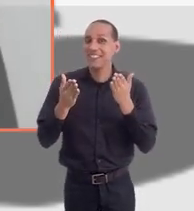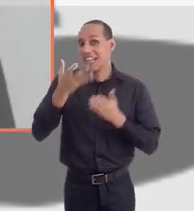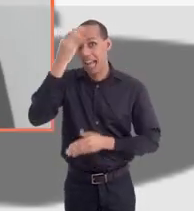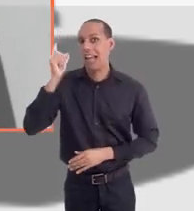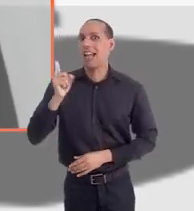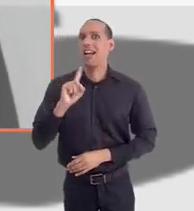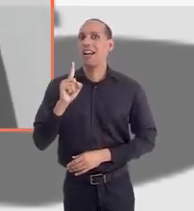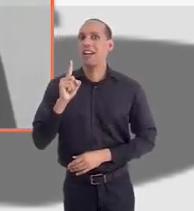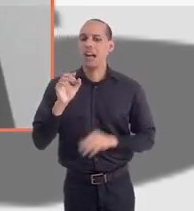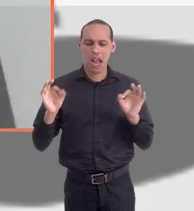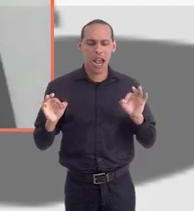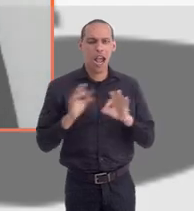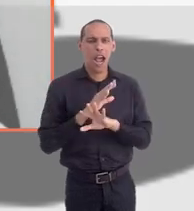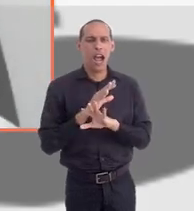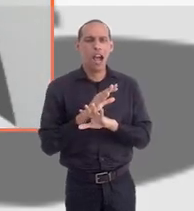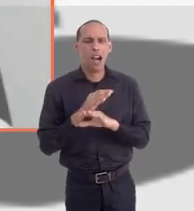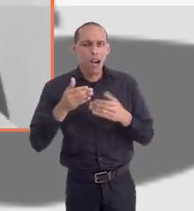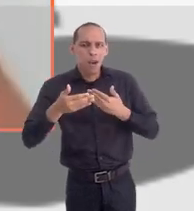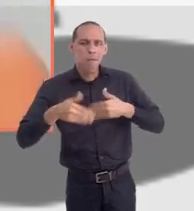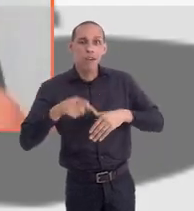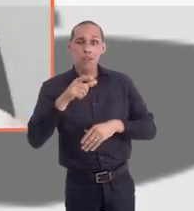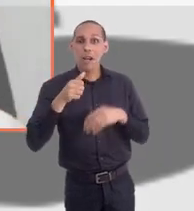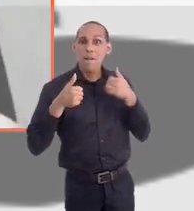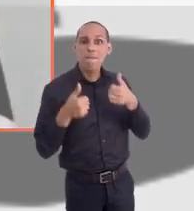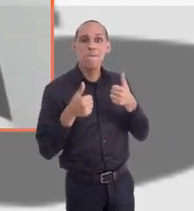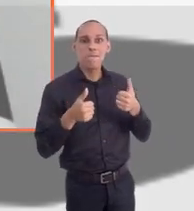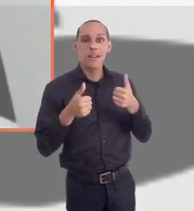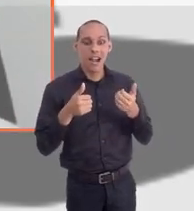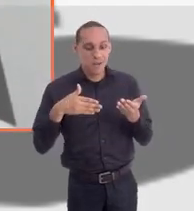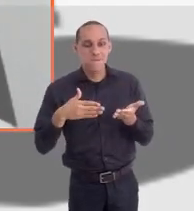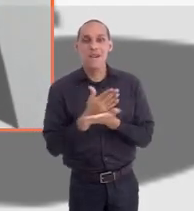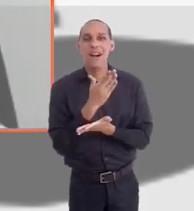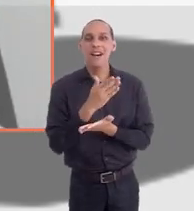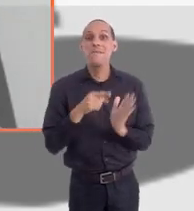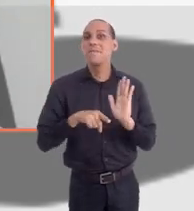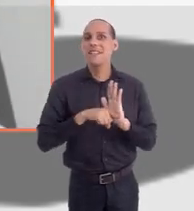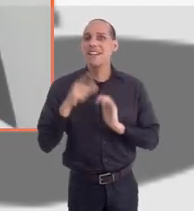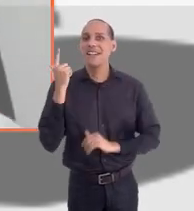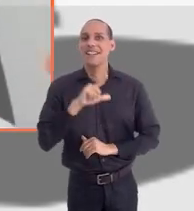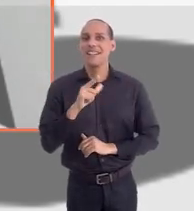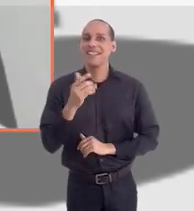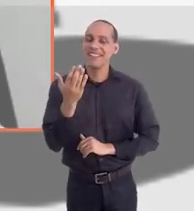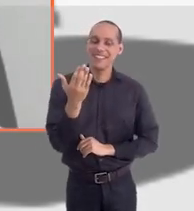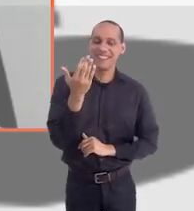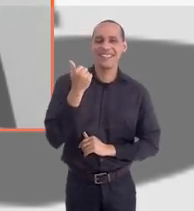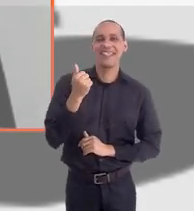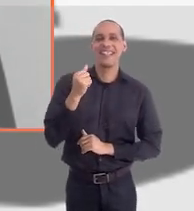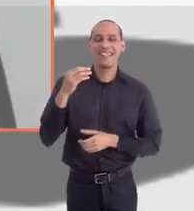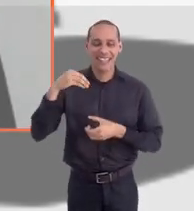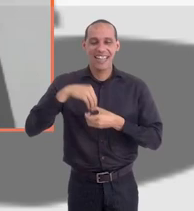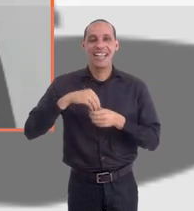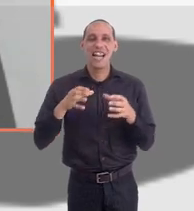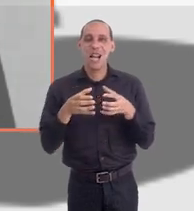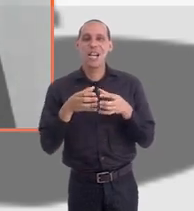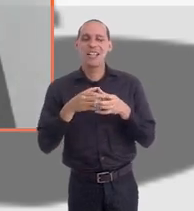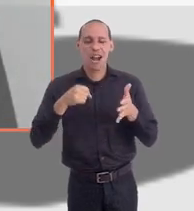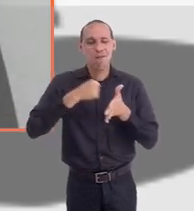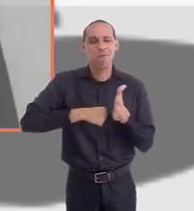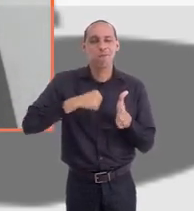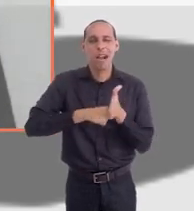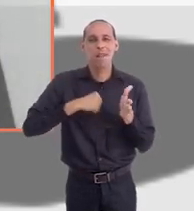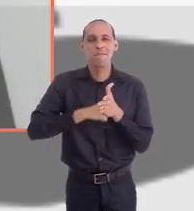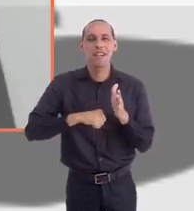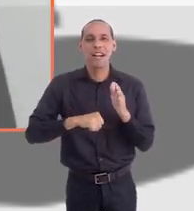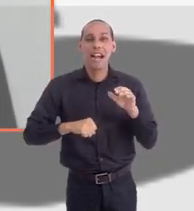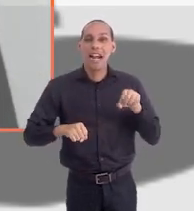E não se esqueça, hein? Assim que acabar a prova, que você for bem na prova e for aprovado e conseguir o mínimo, vem integrar a nossa comissão para a gente poder